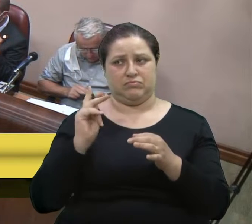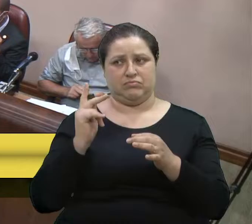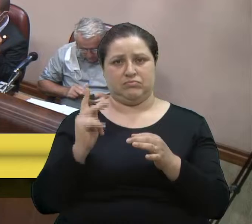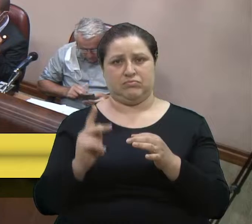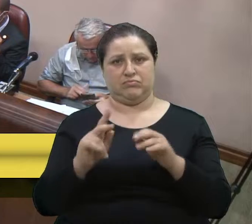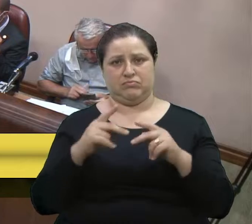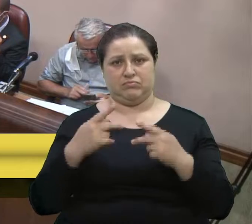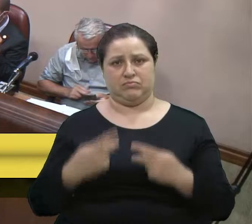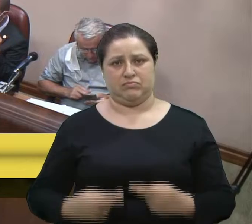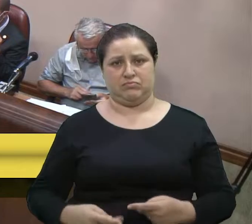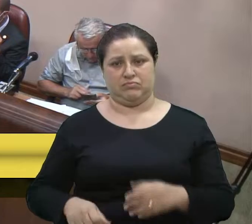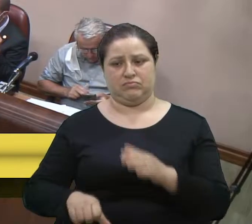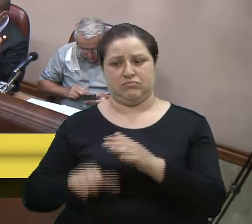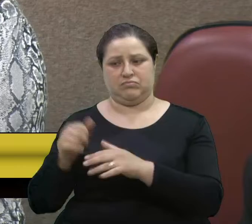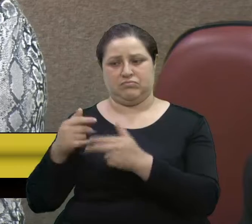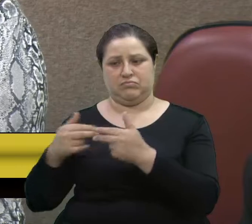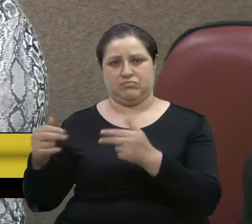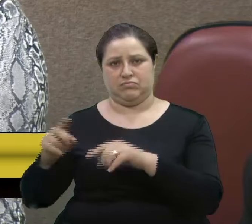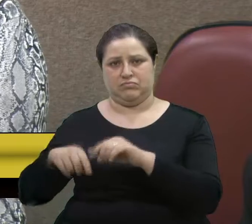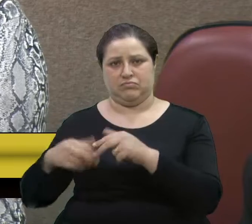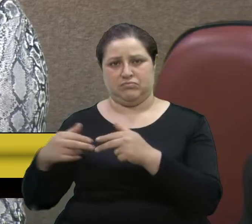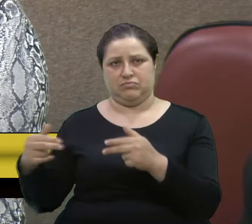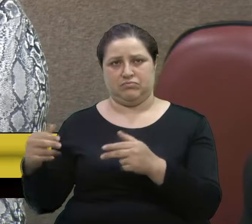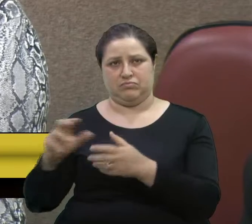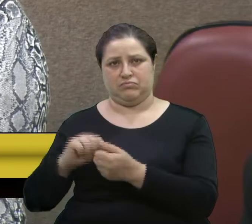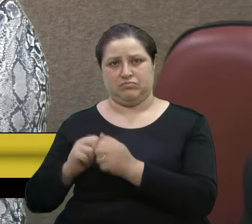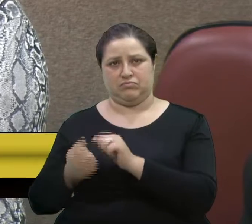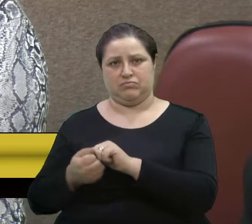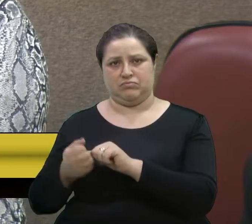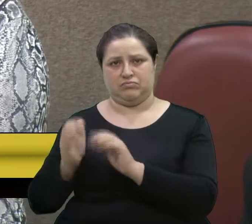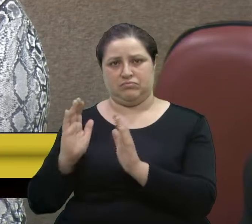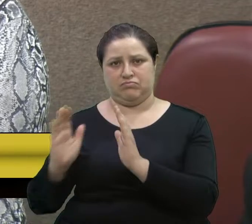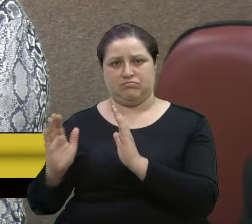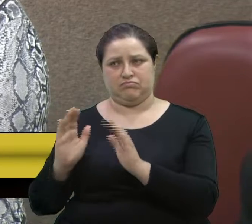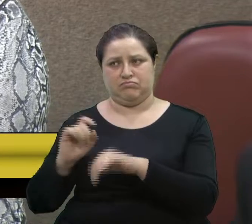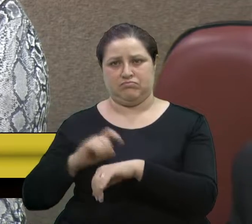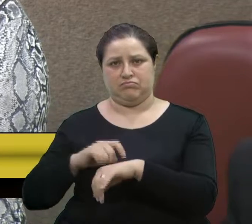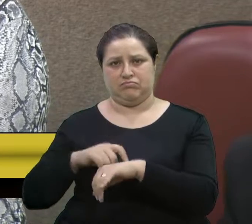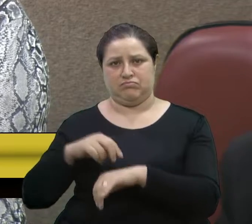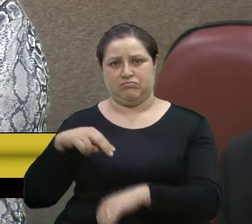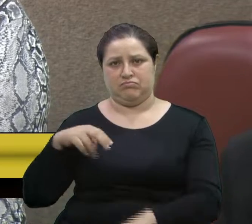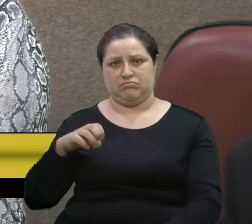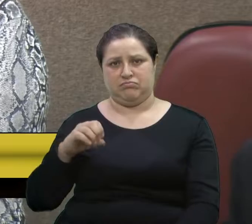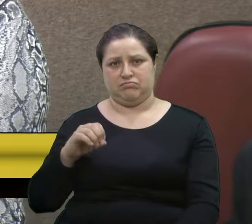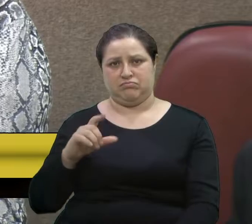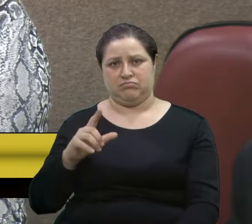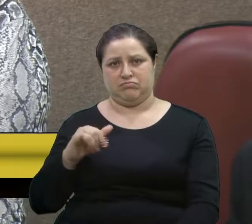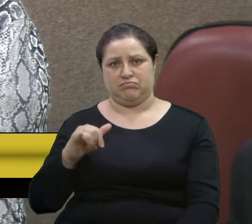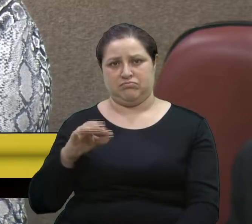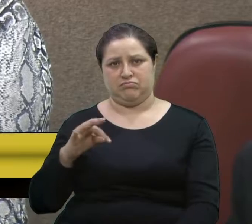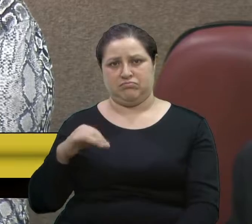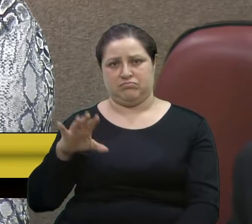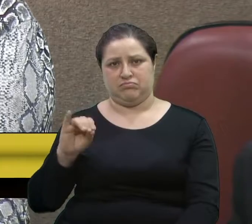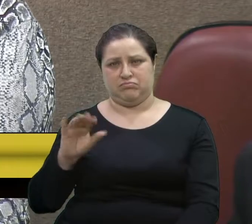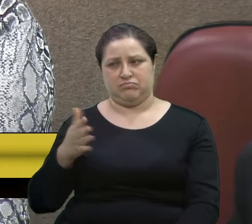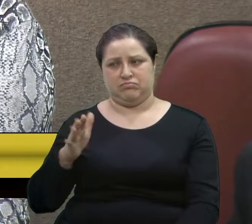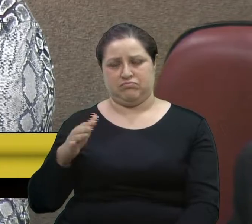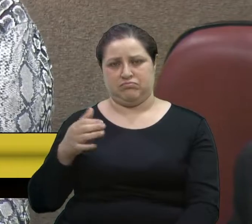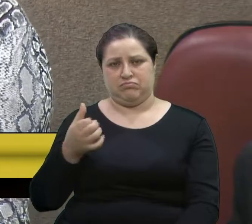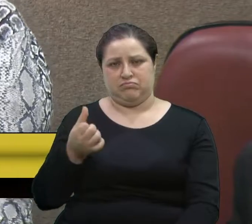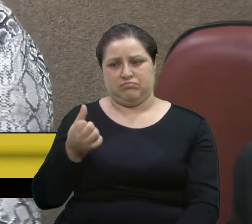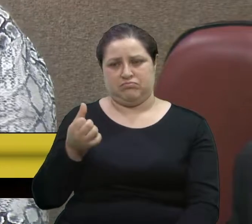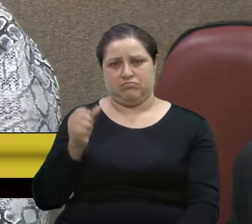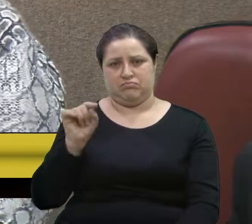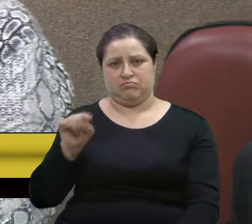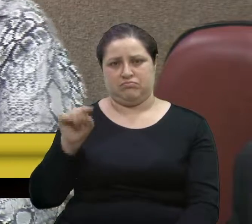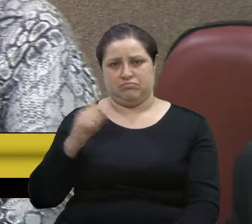objetos artesanais datam do período neolítico, cerca de 6 mil anos antes de